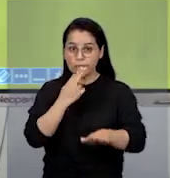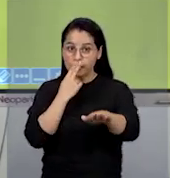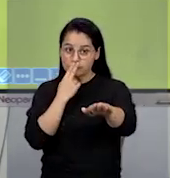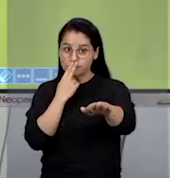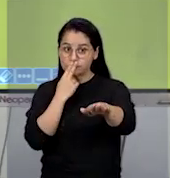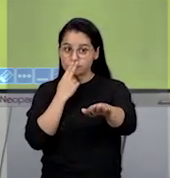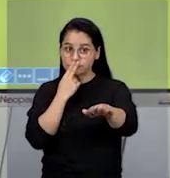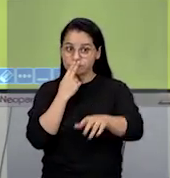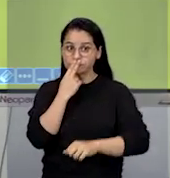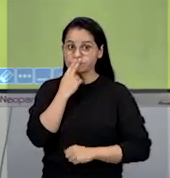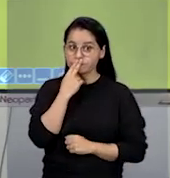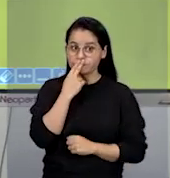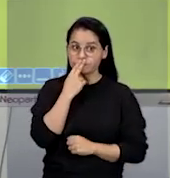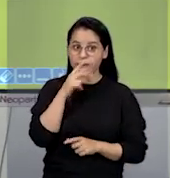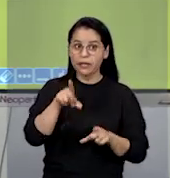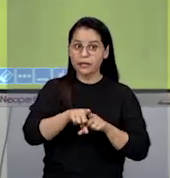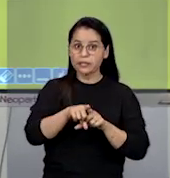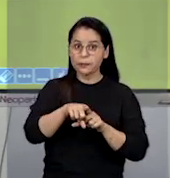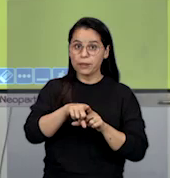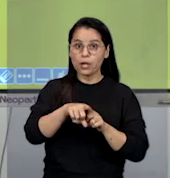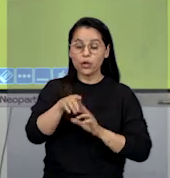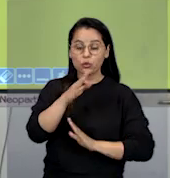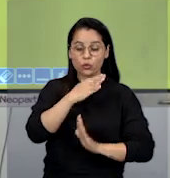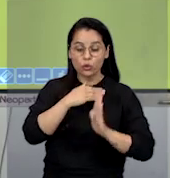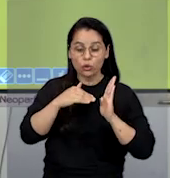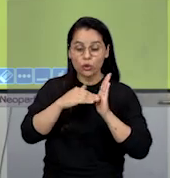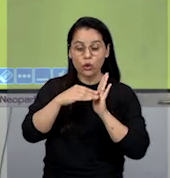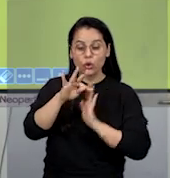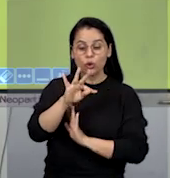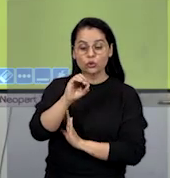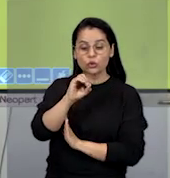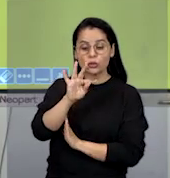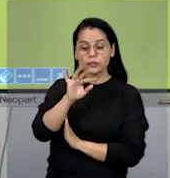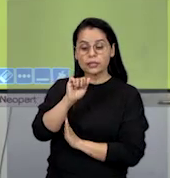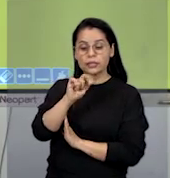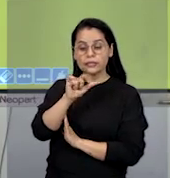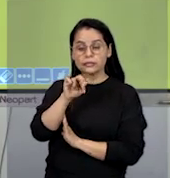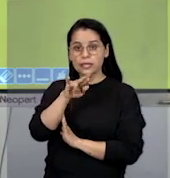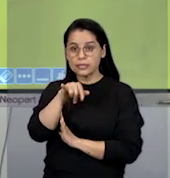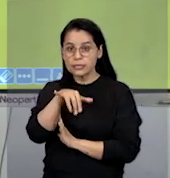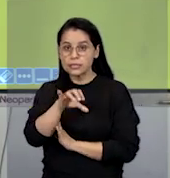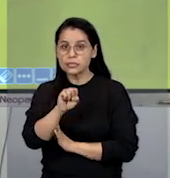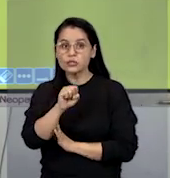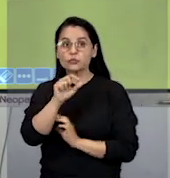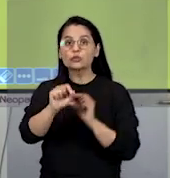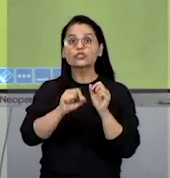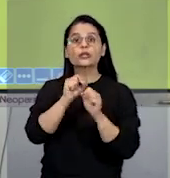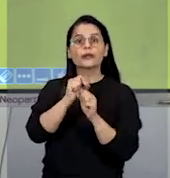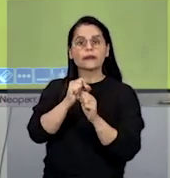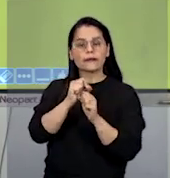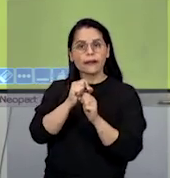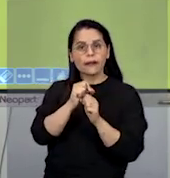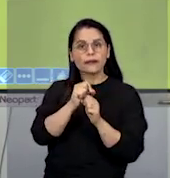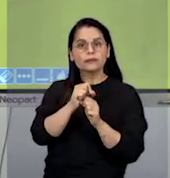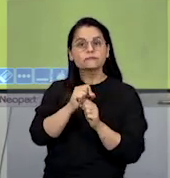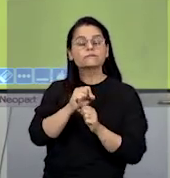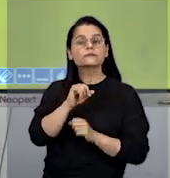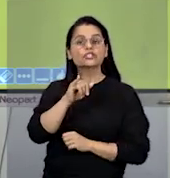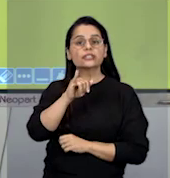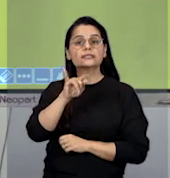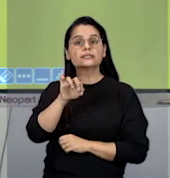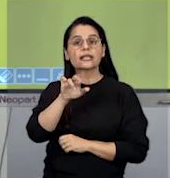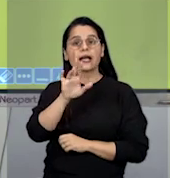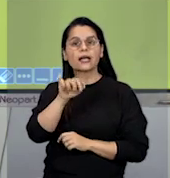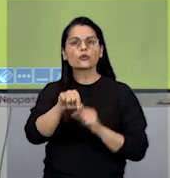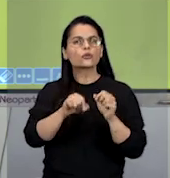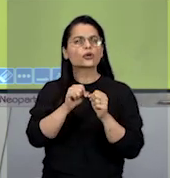Hitler e o totalitarismo de Stalin. O aconteceu quando, gente? Justamente naquela época da Segunda Guerra